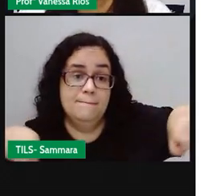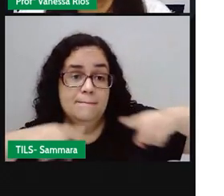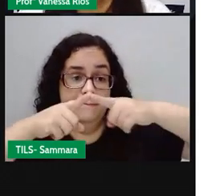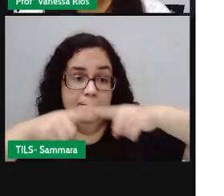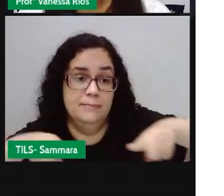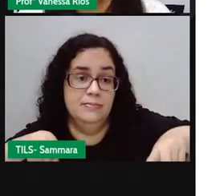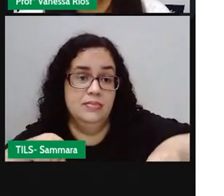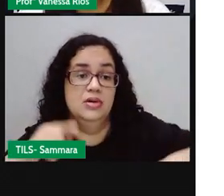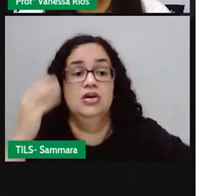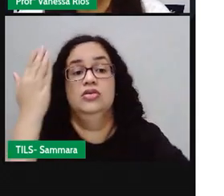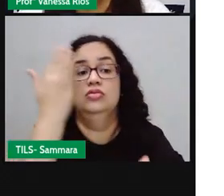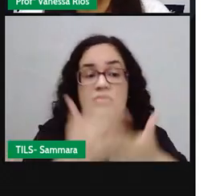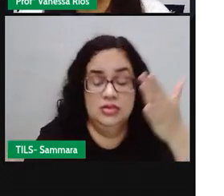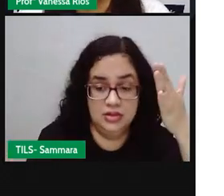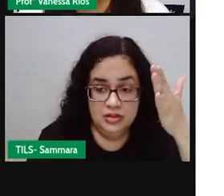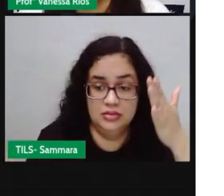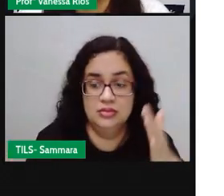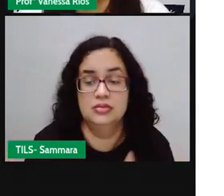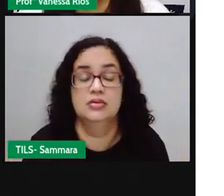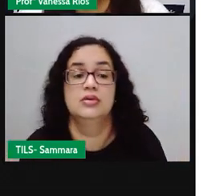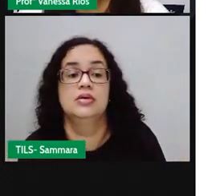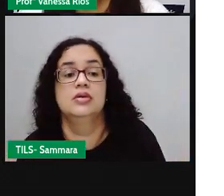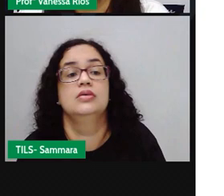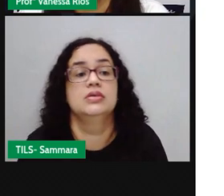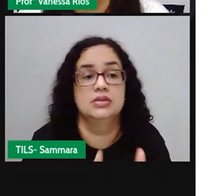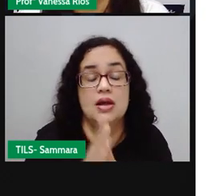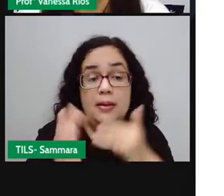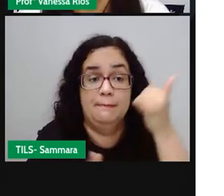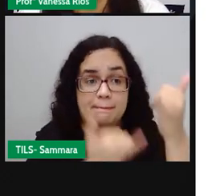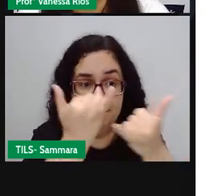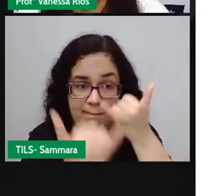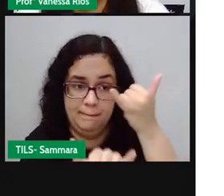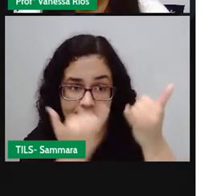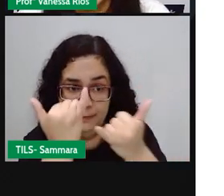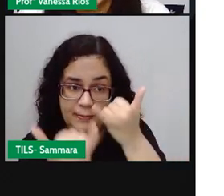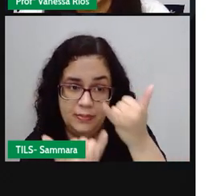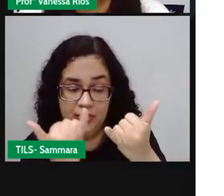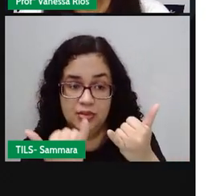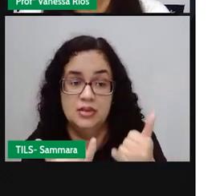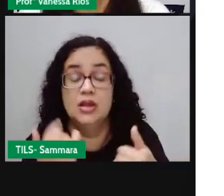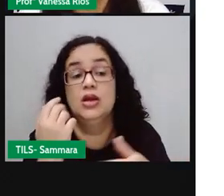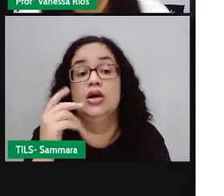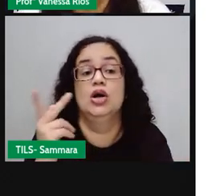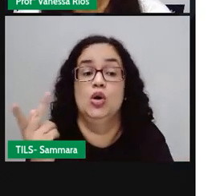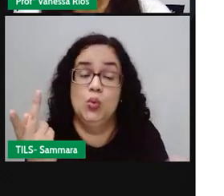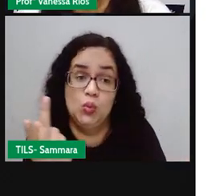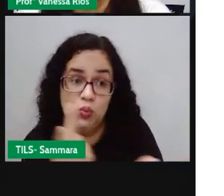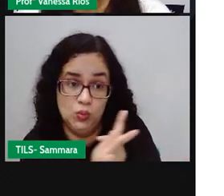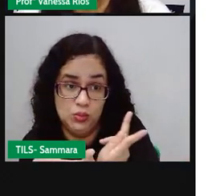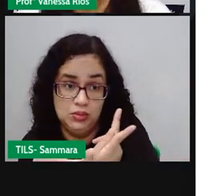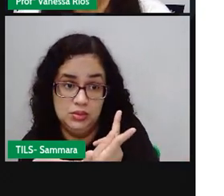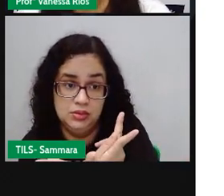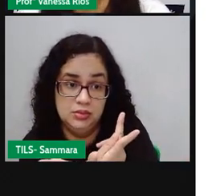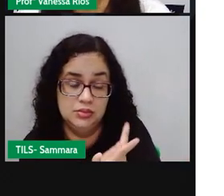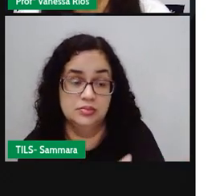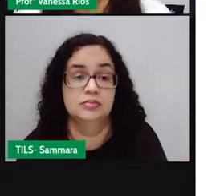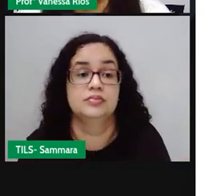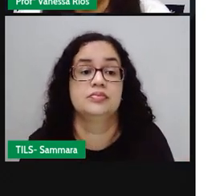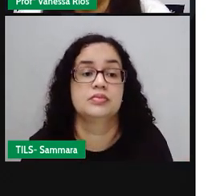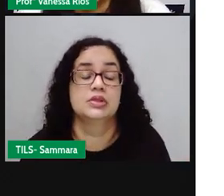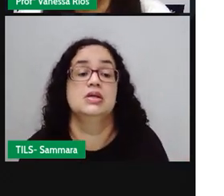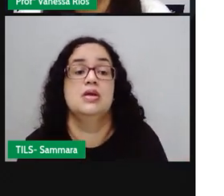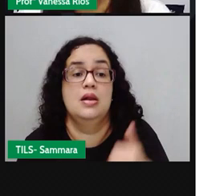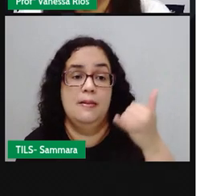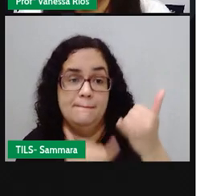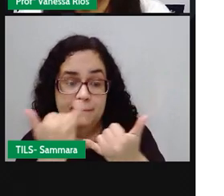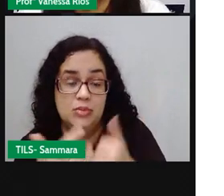vai cair fora, né? Vai sair da brincadeira. E isso vai acontecendo aí, no decorrer da